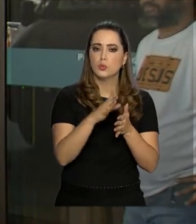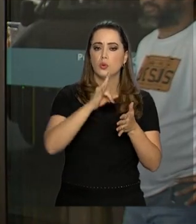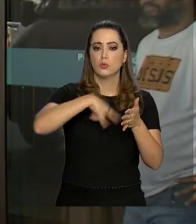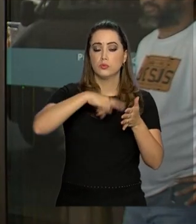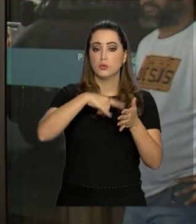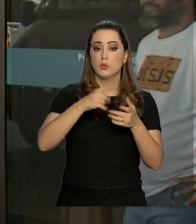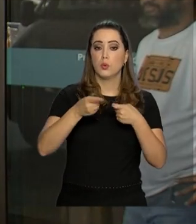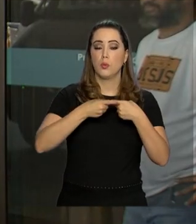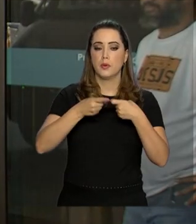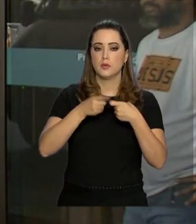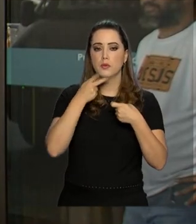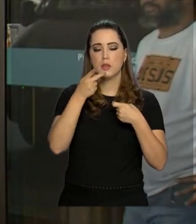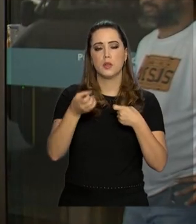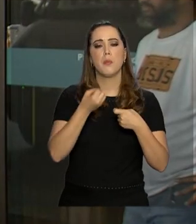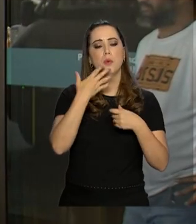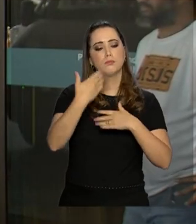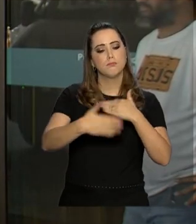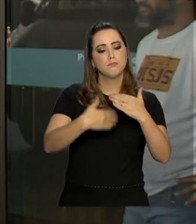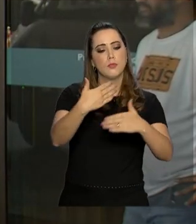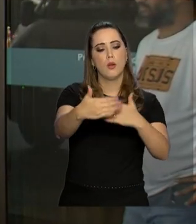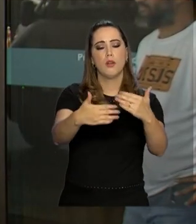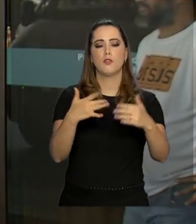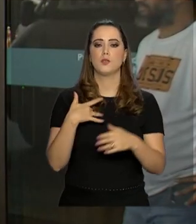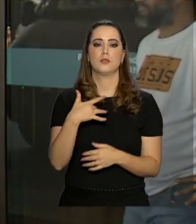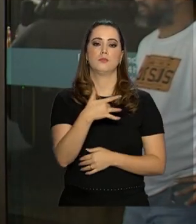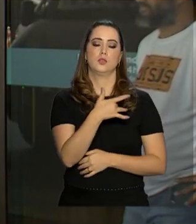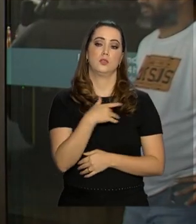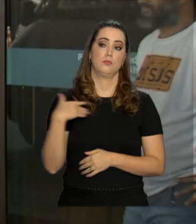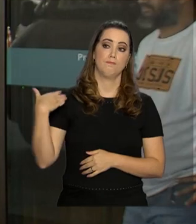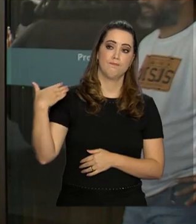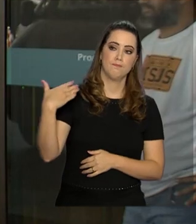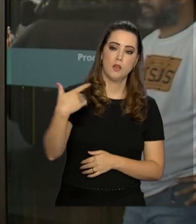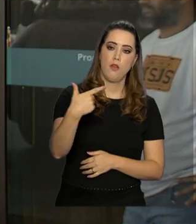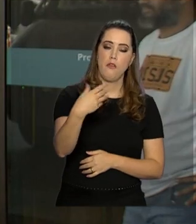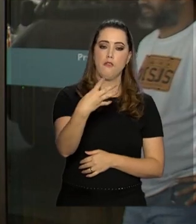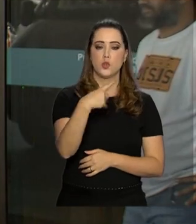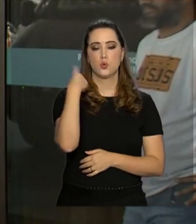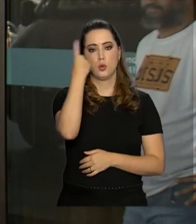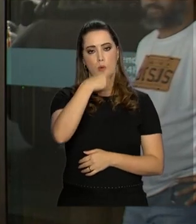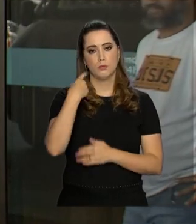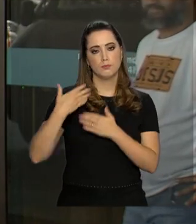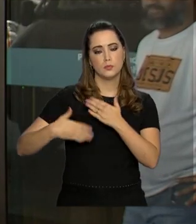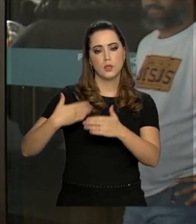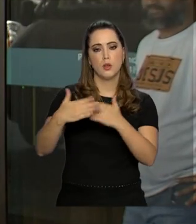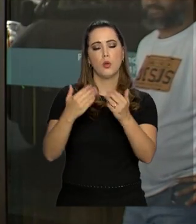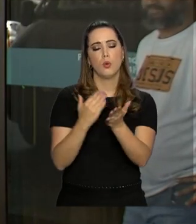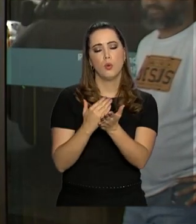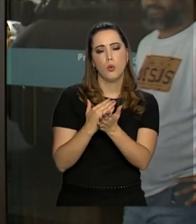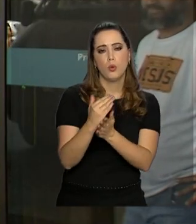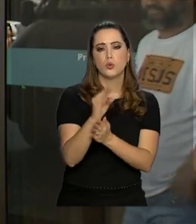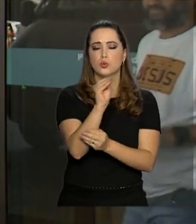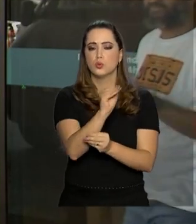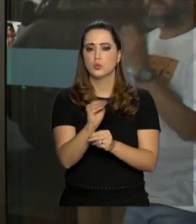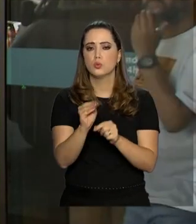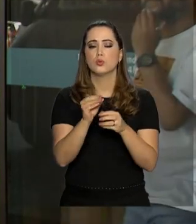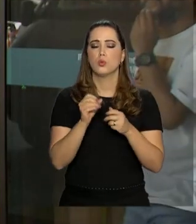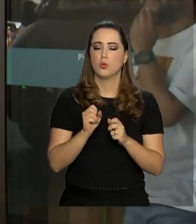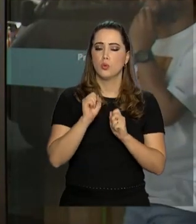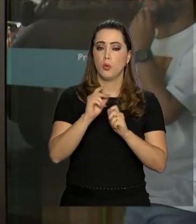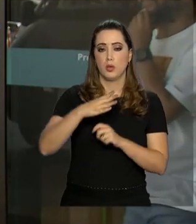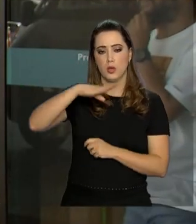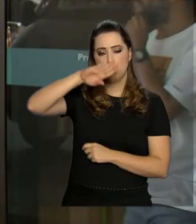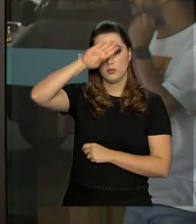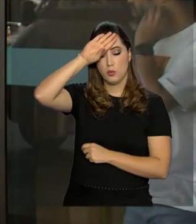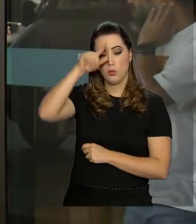o Presidente apresentou uma boa evolução clínica nas últimas 24 horas Continua estável, afebril e também